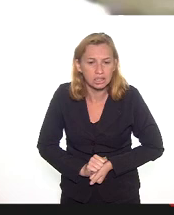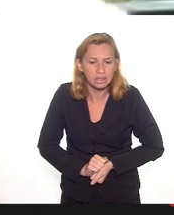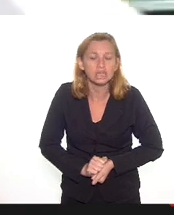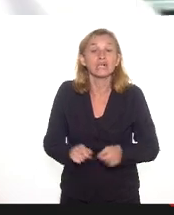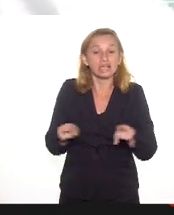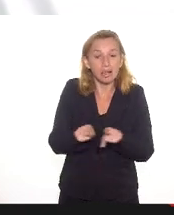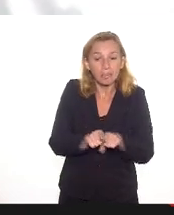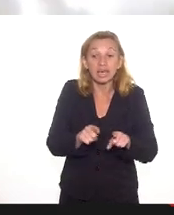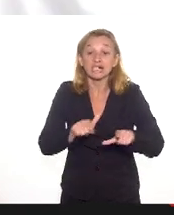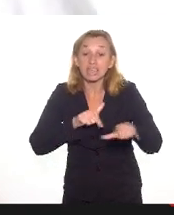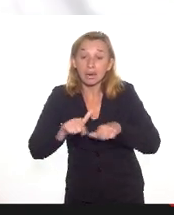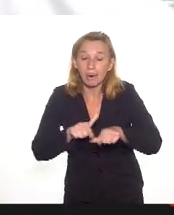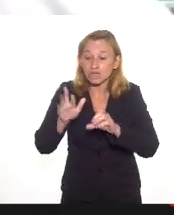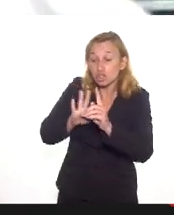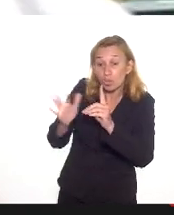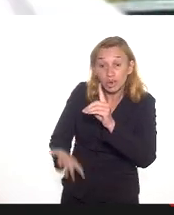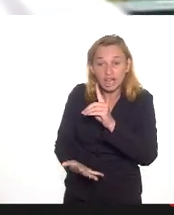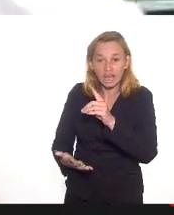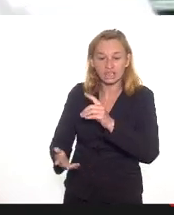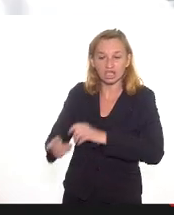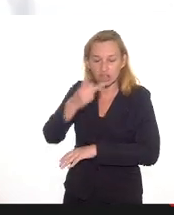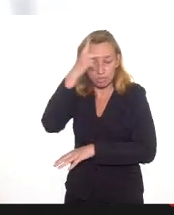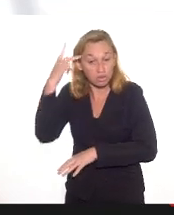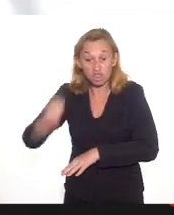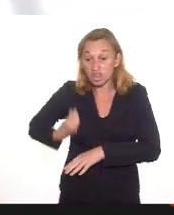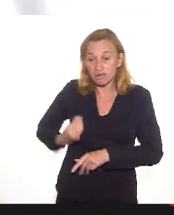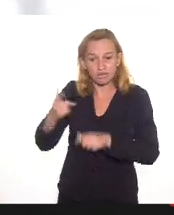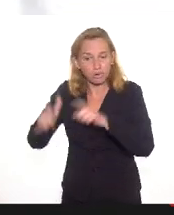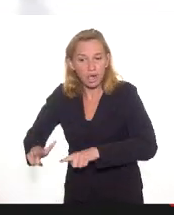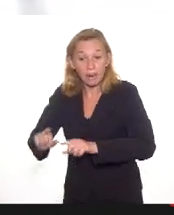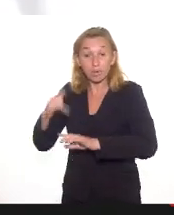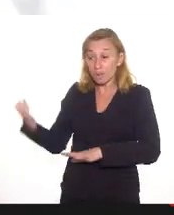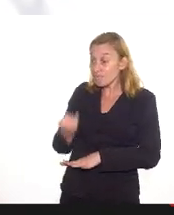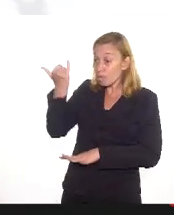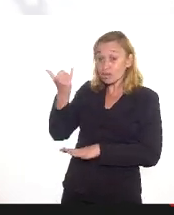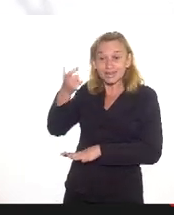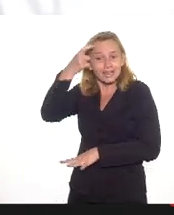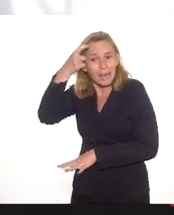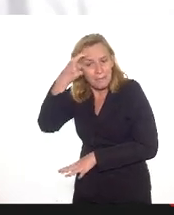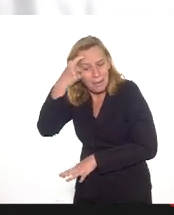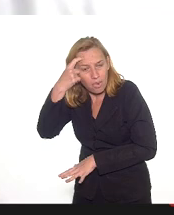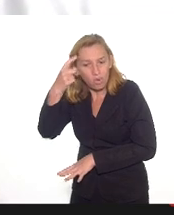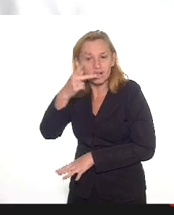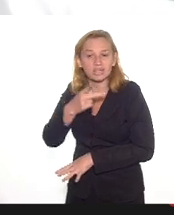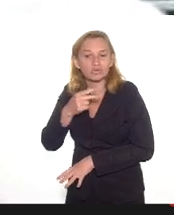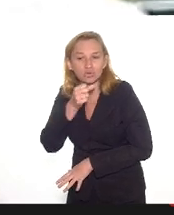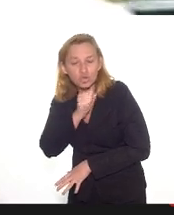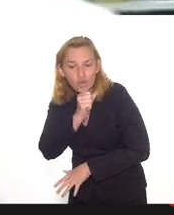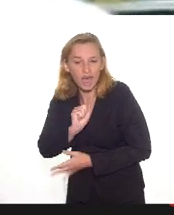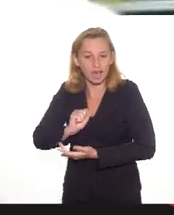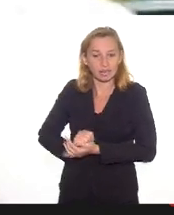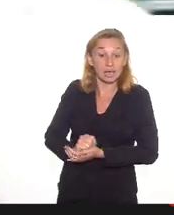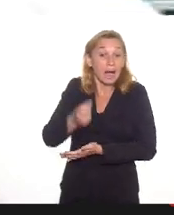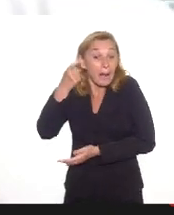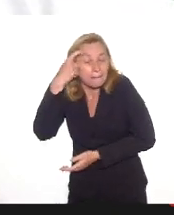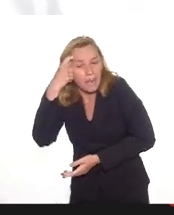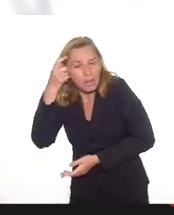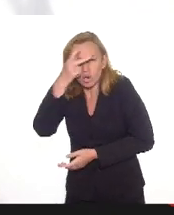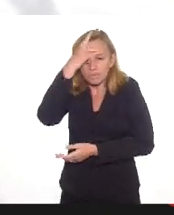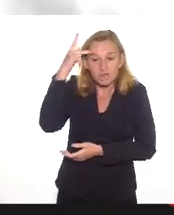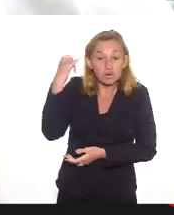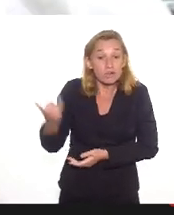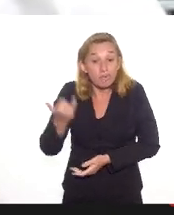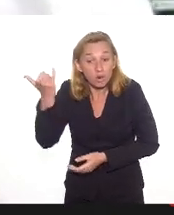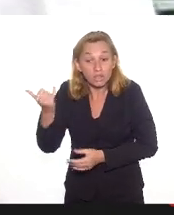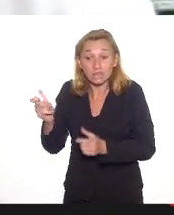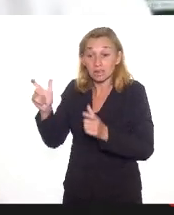fizemos também um trabalho de homenagens aos moradores, reforçando a importância da memória dos mais velhos, da memória de pessoas que são importantes para